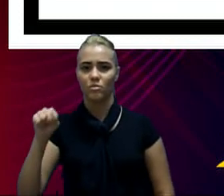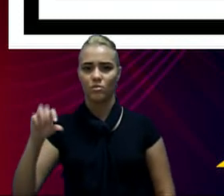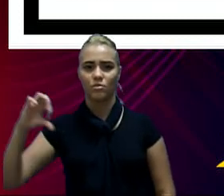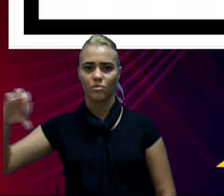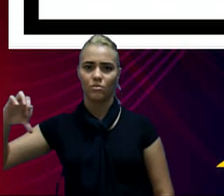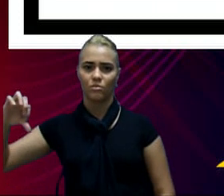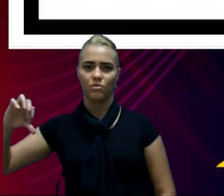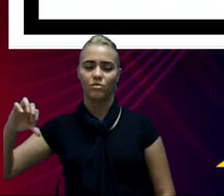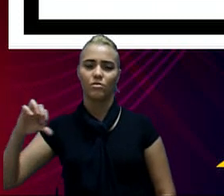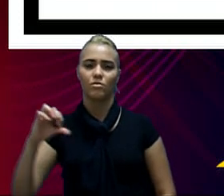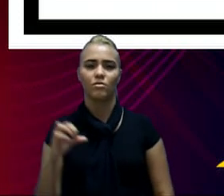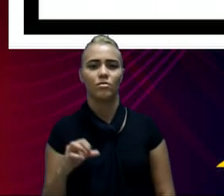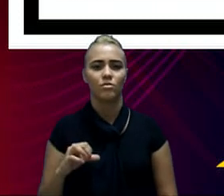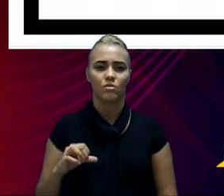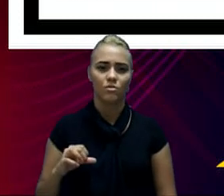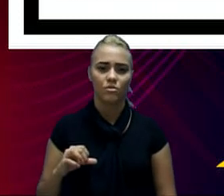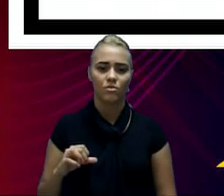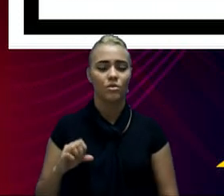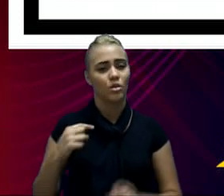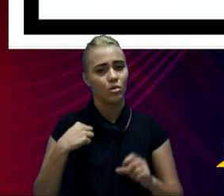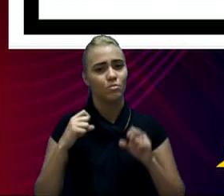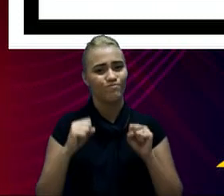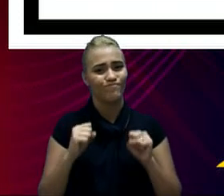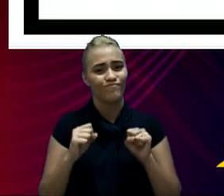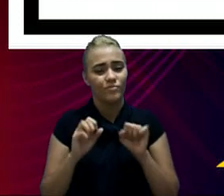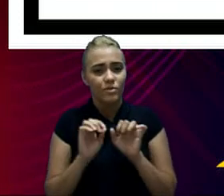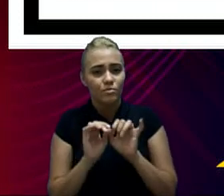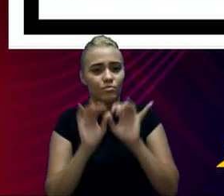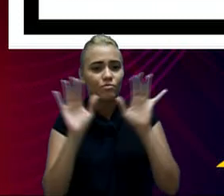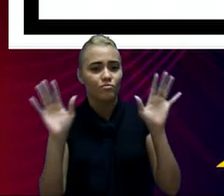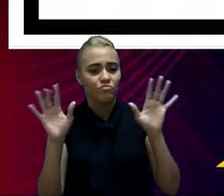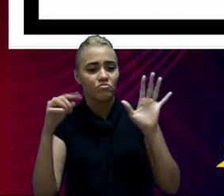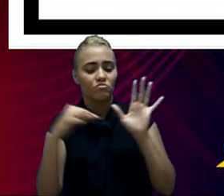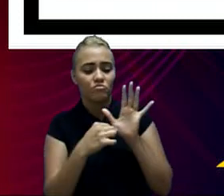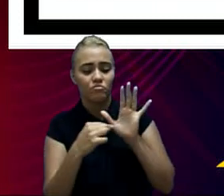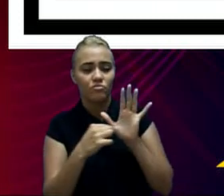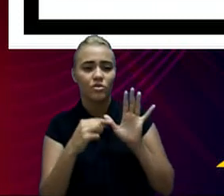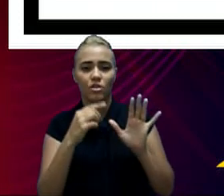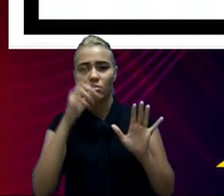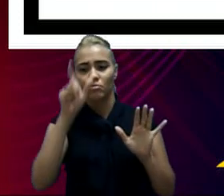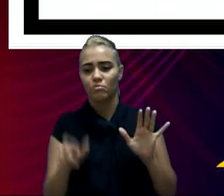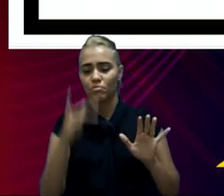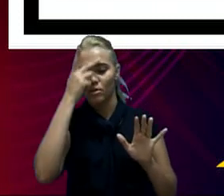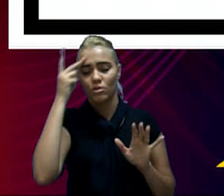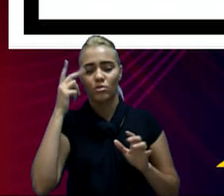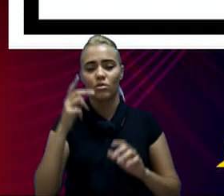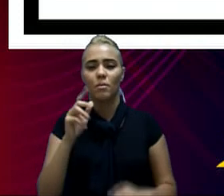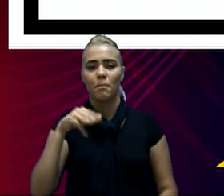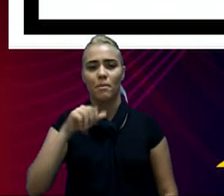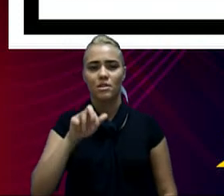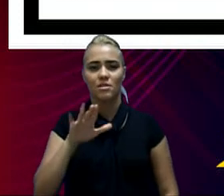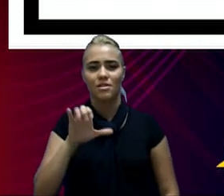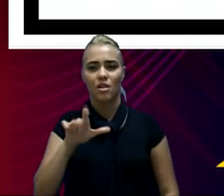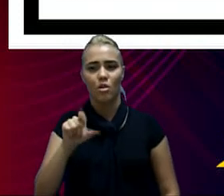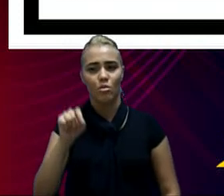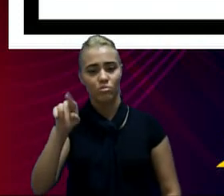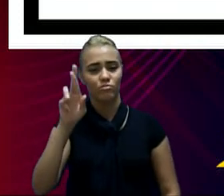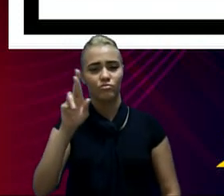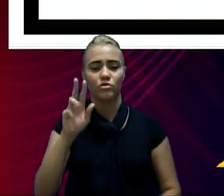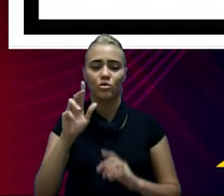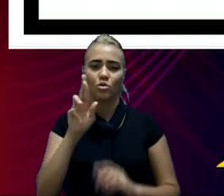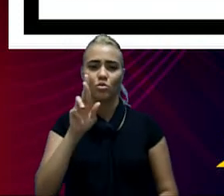,00. Talvez aqui possa ter um esclarecimento do representante da URBIS, o Sr. Marcelo Brasil, que,